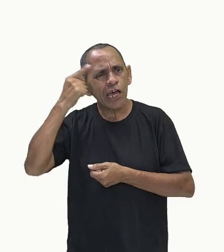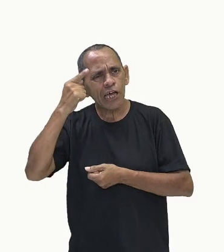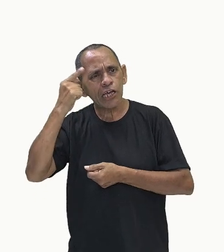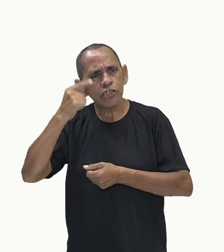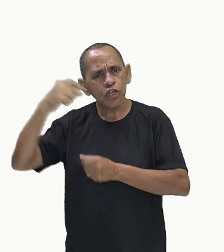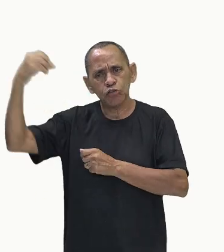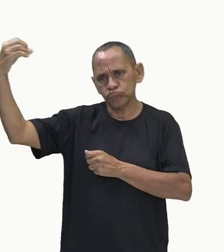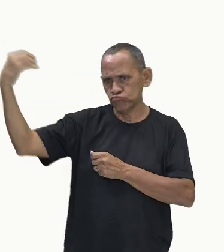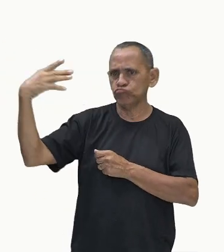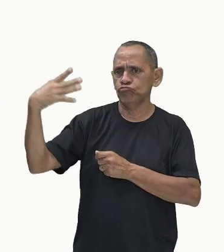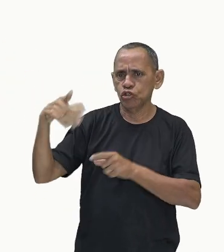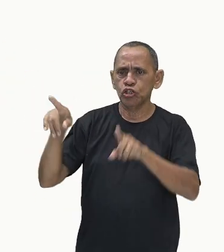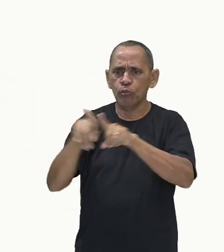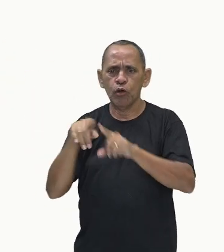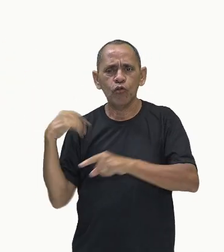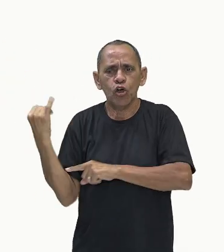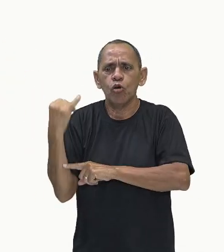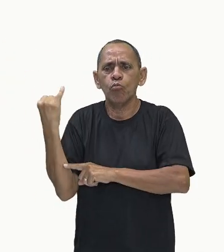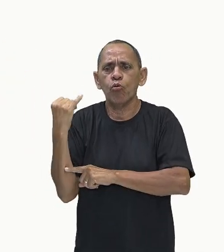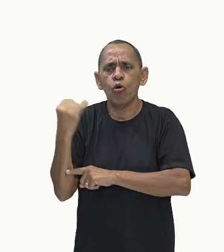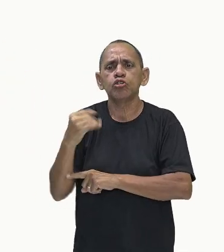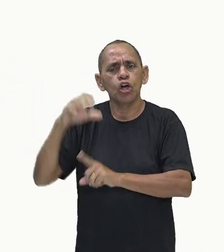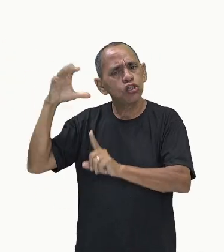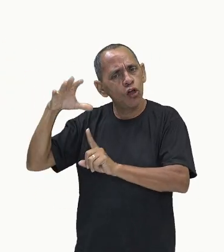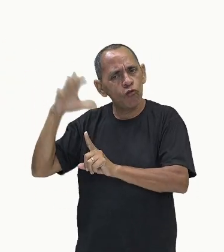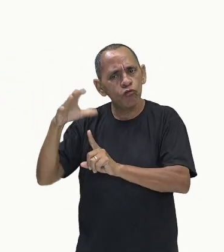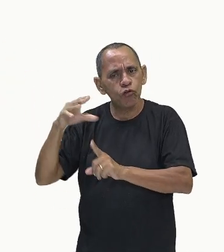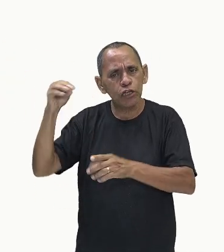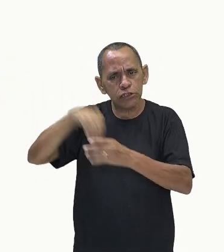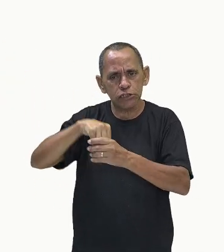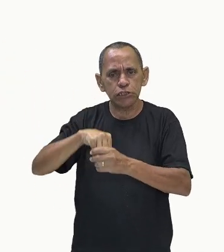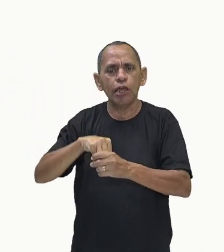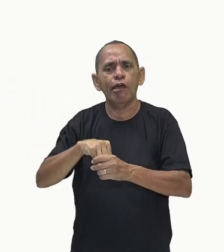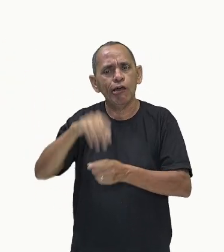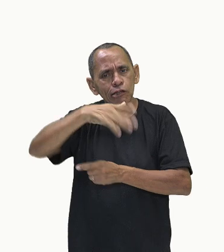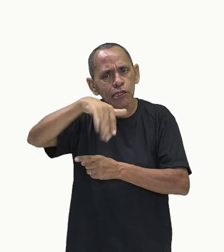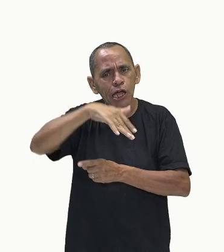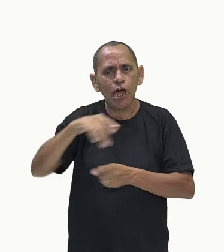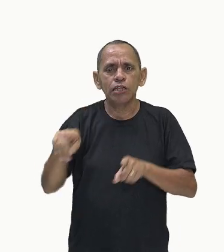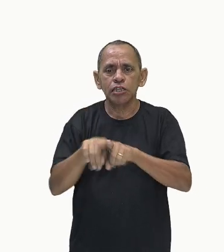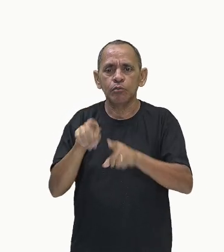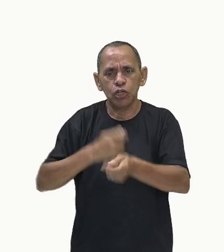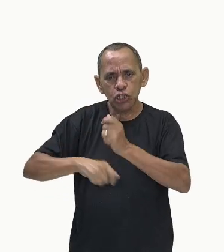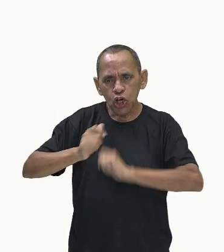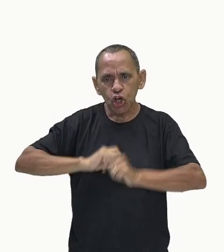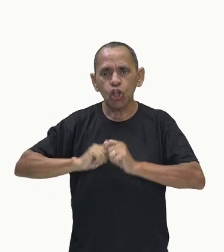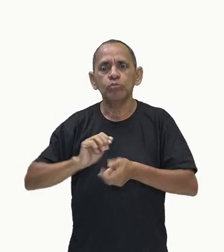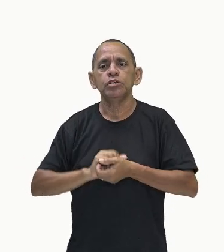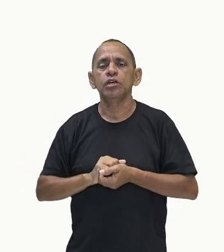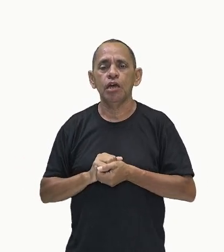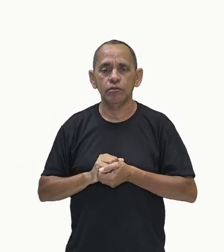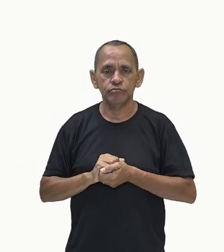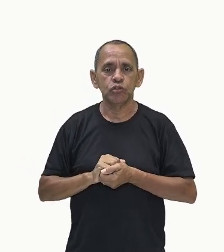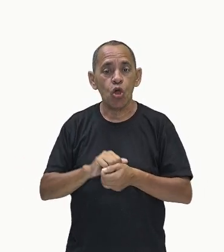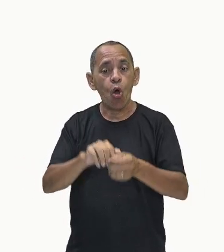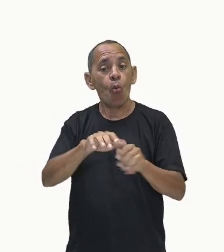a consolidação da industrialização da Inglaterra. A instalação de uma monarquia parlamentar através da Revolução